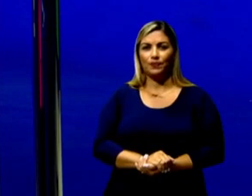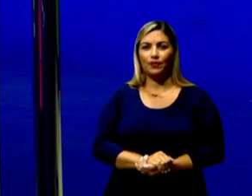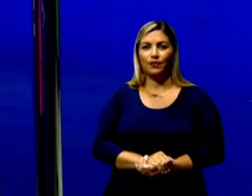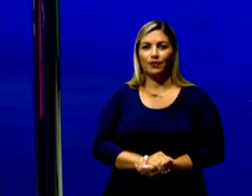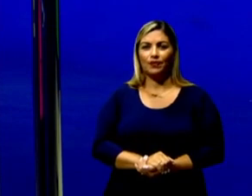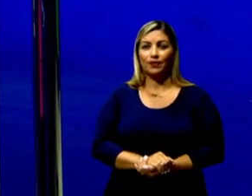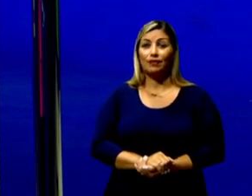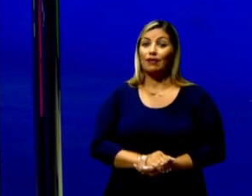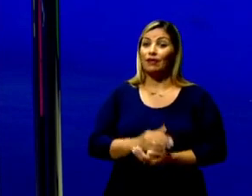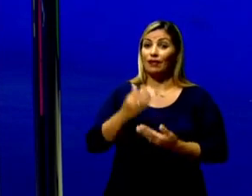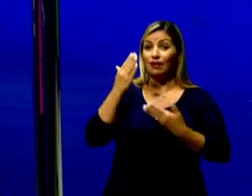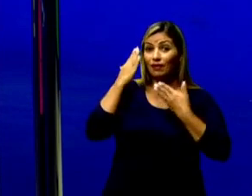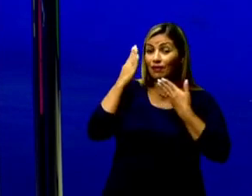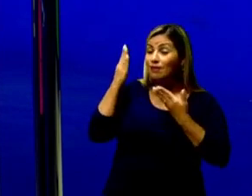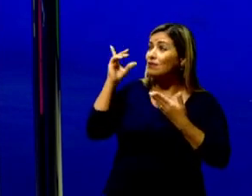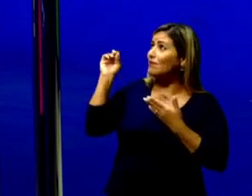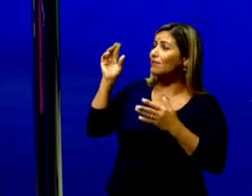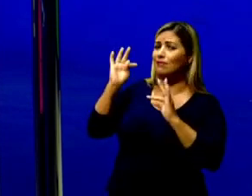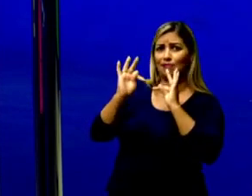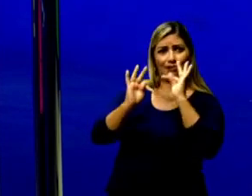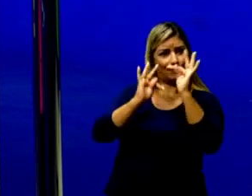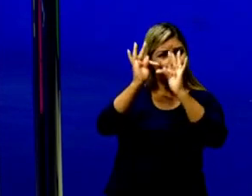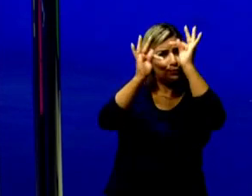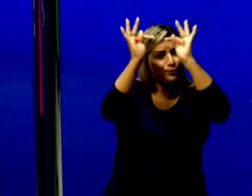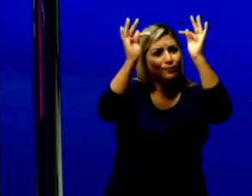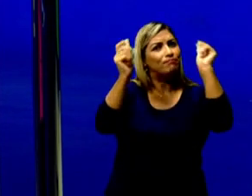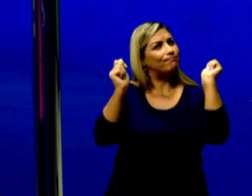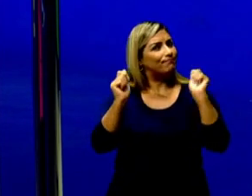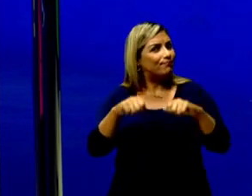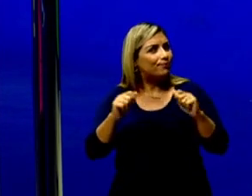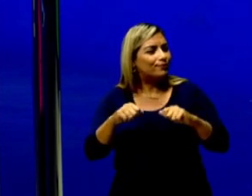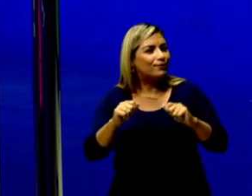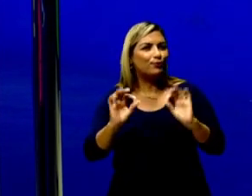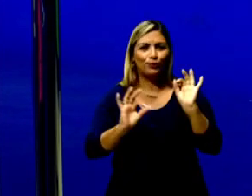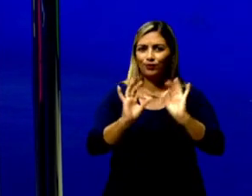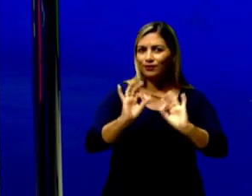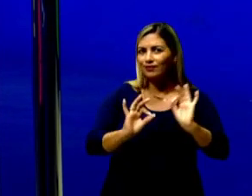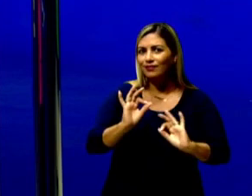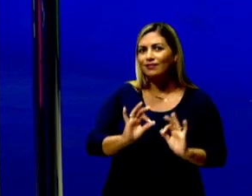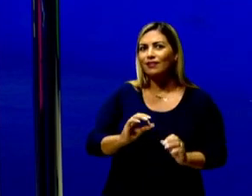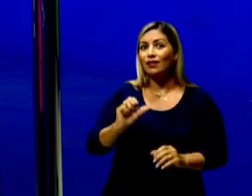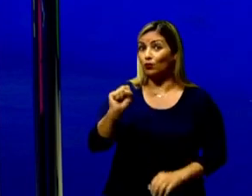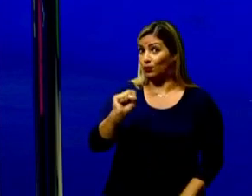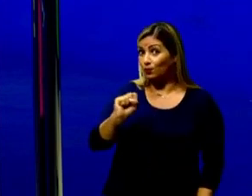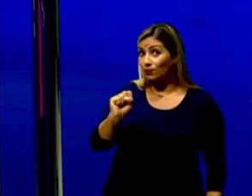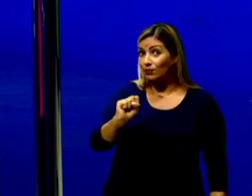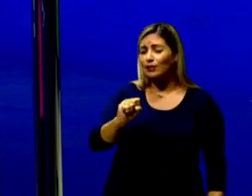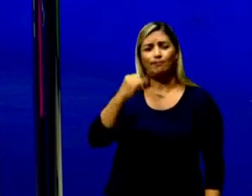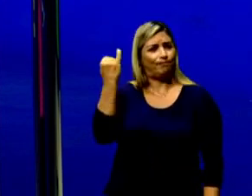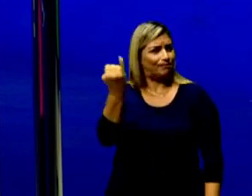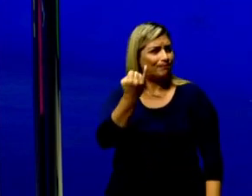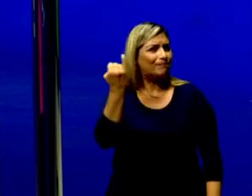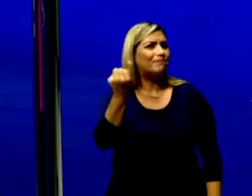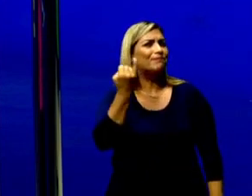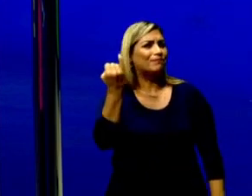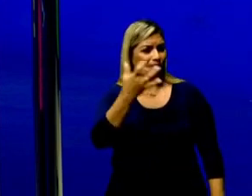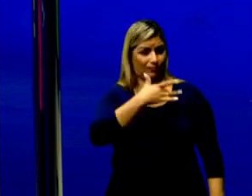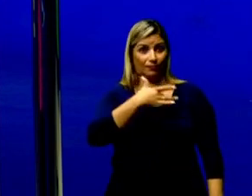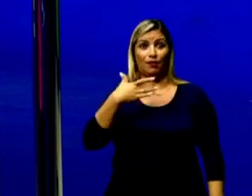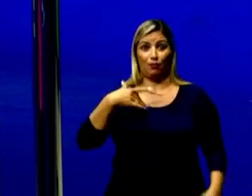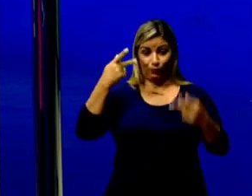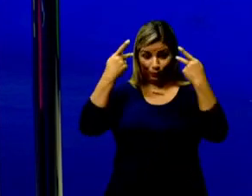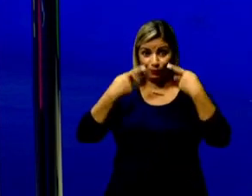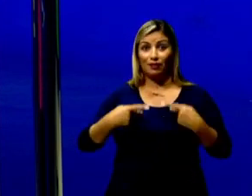E graças a essa tecnologia, foi possível produzir uma substância muito importante para a saúde